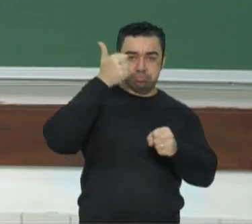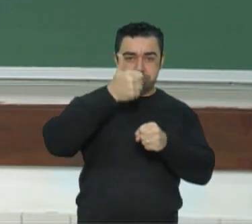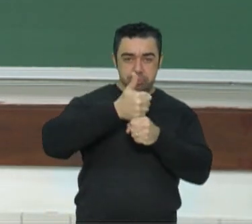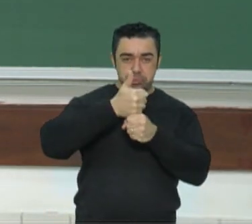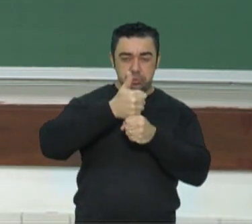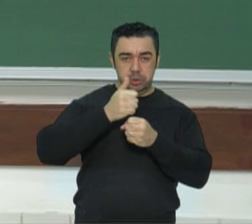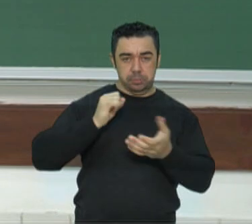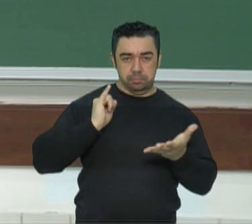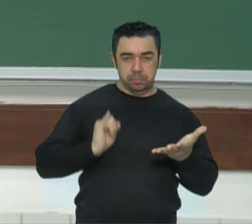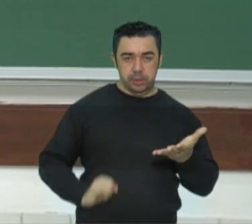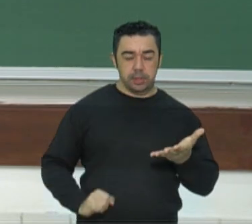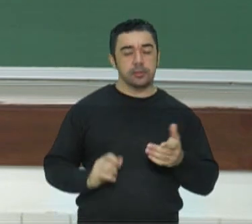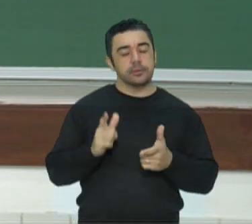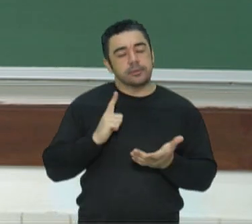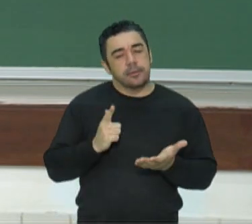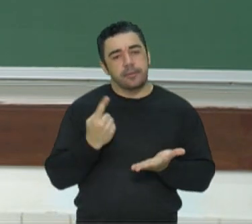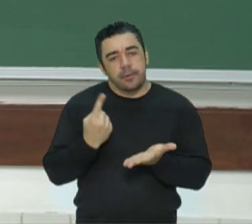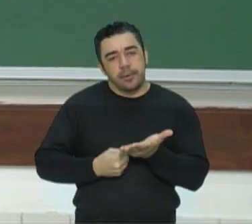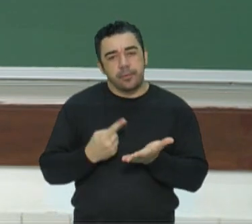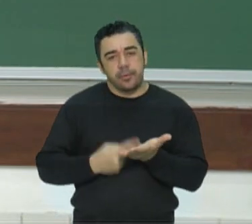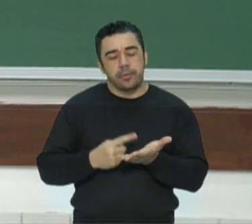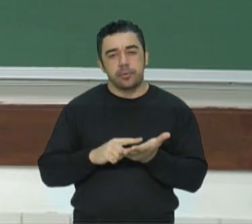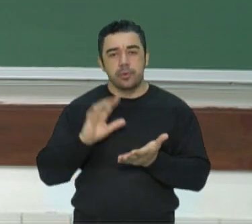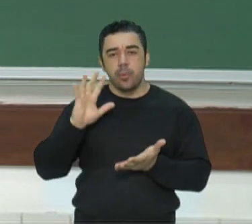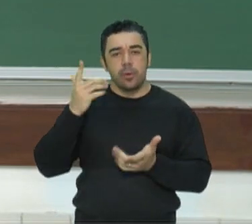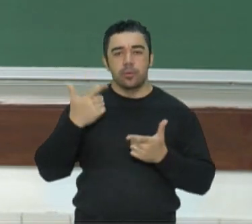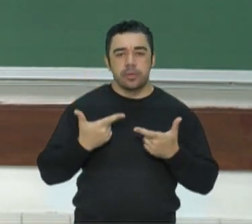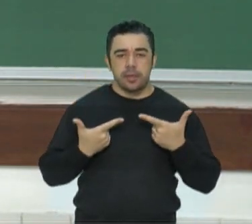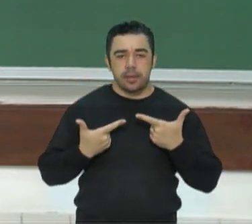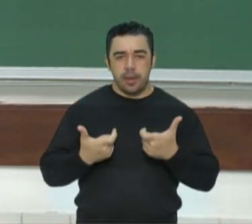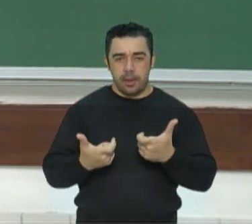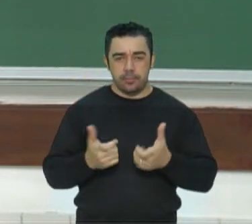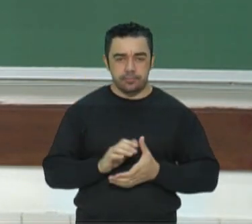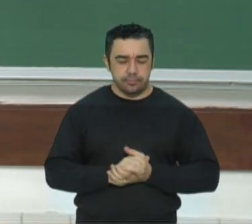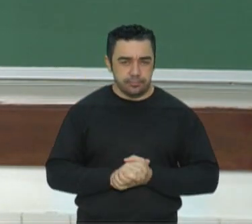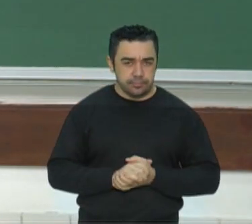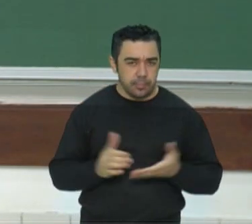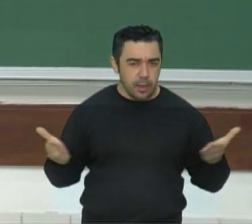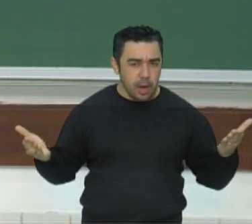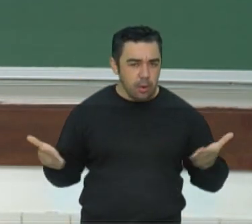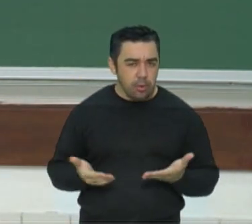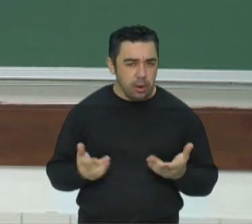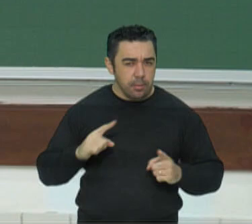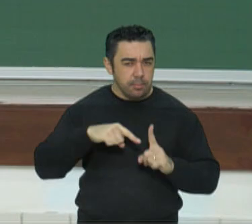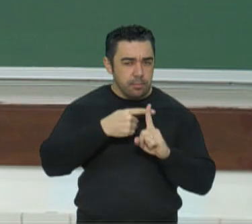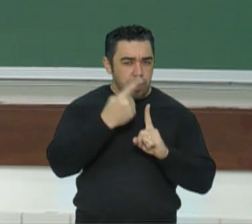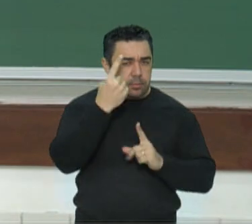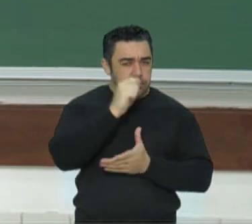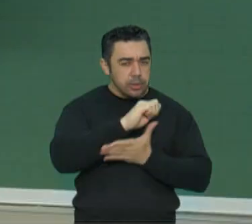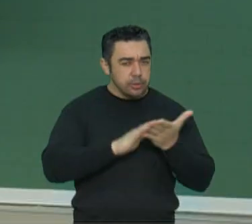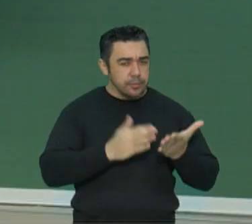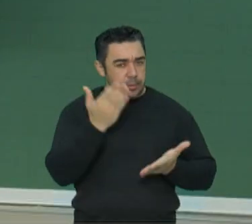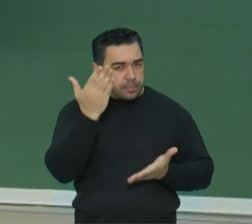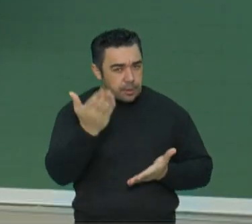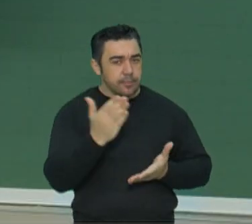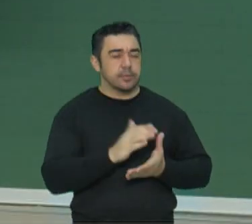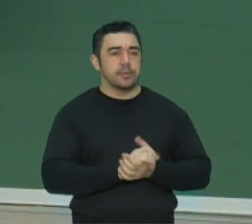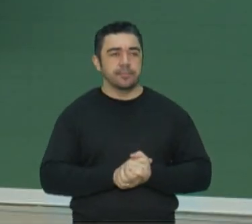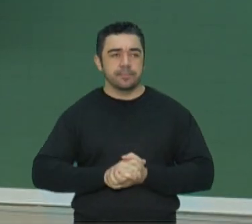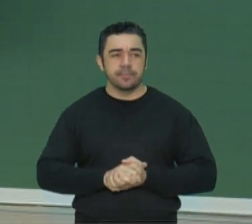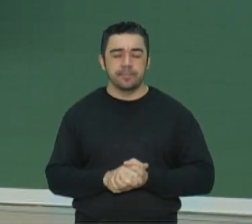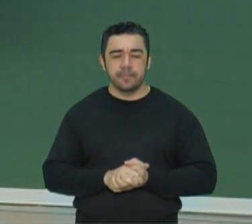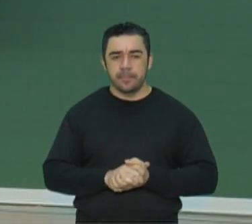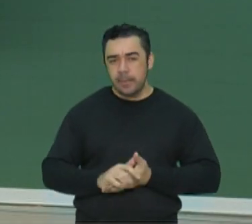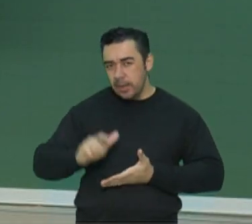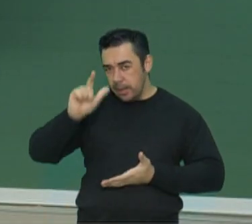acordo, então, de não agressão que surpreendeu o mundo todo. Agora, mais uma tarefinha pra você sobre a Alemanha.